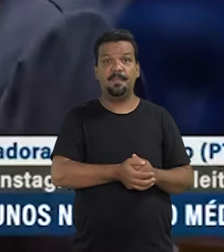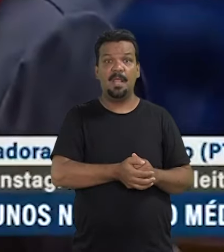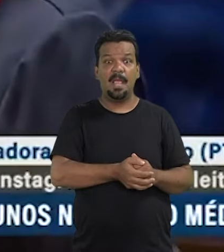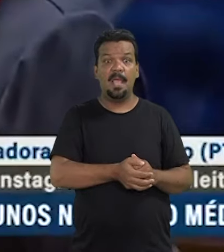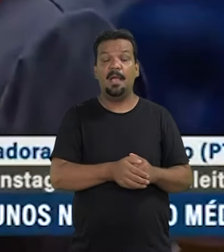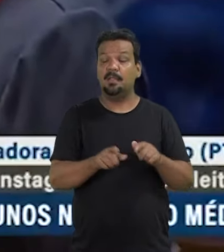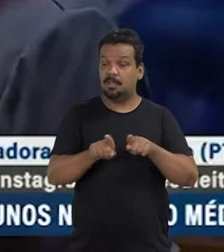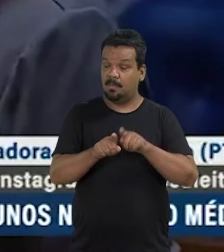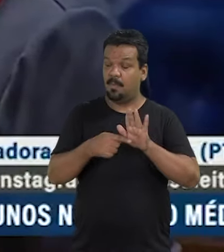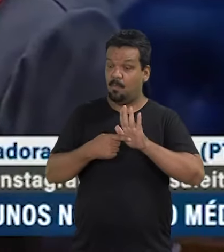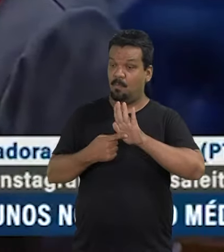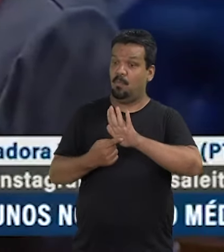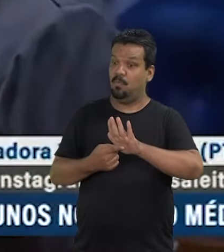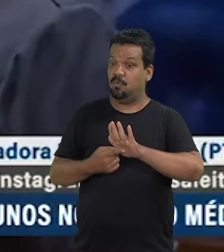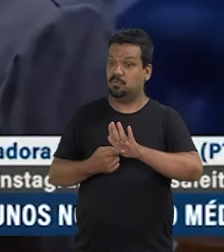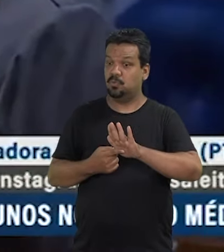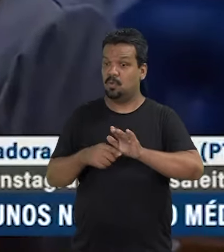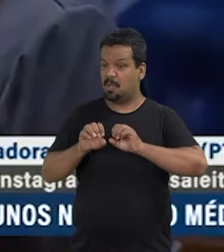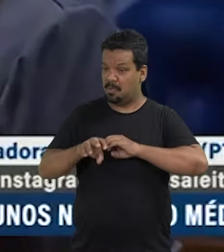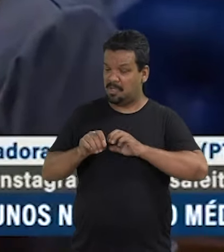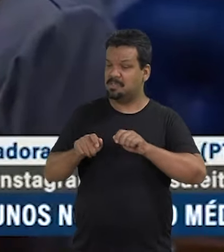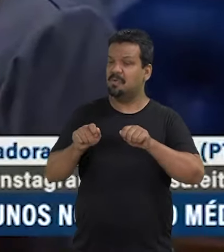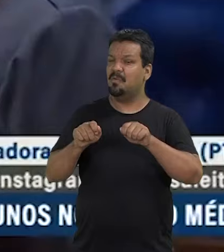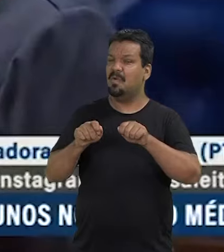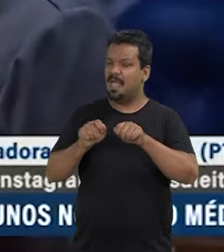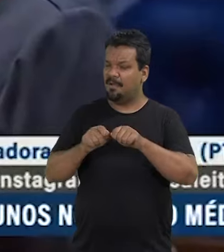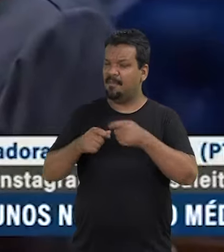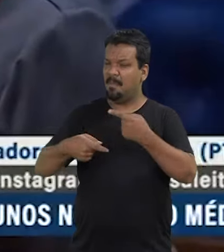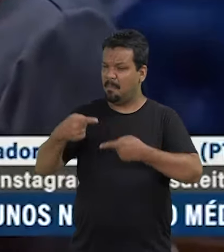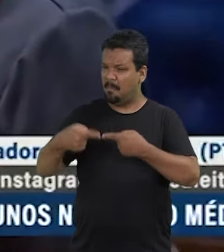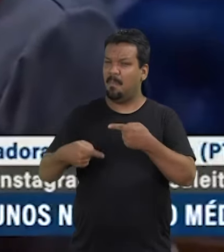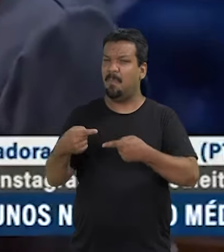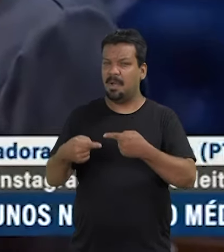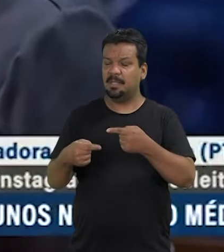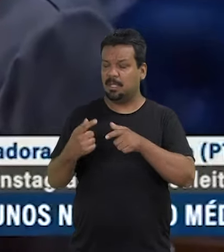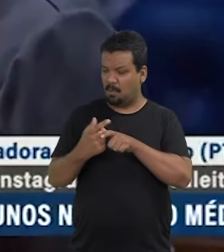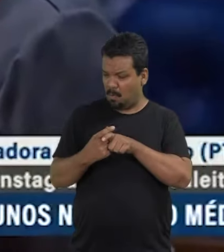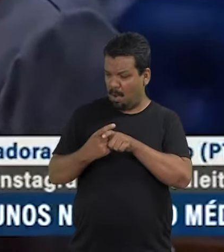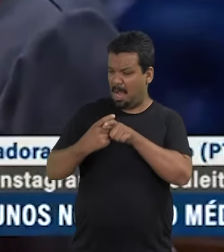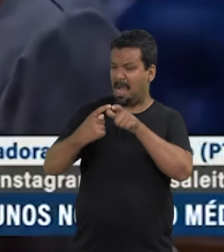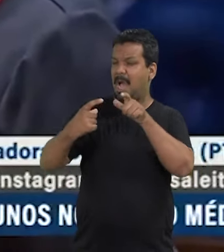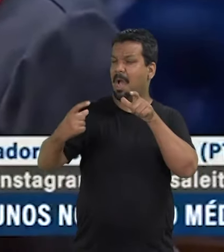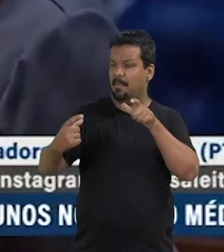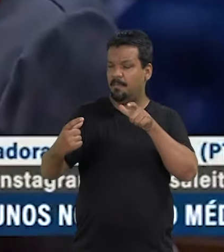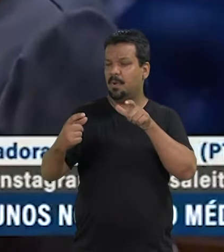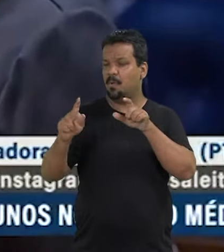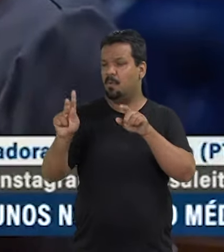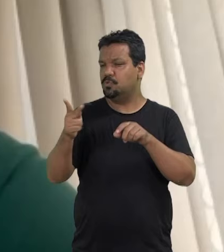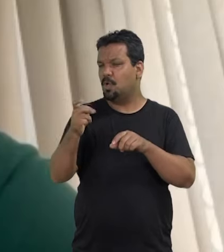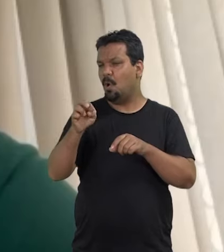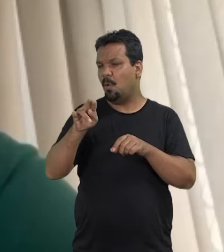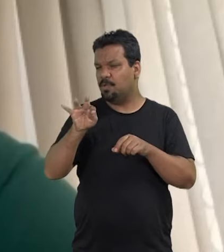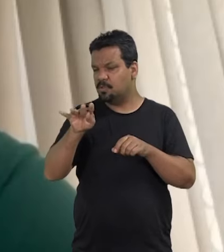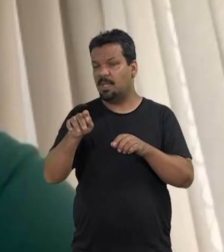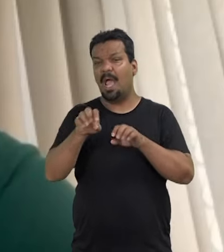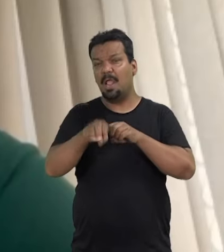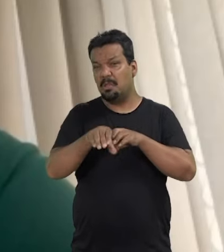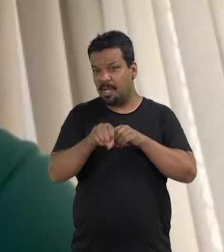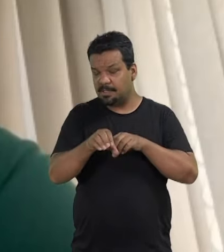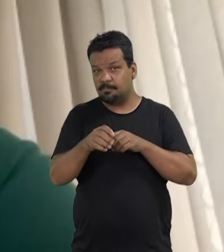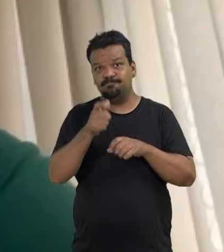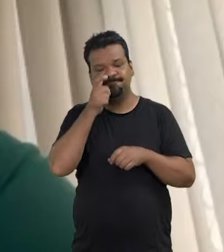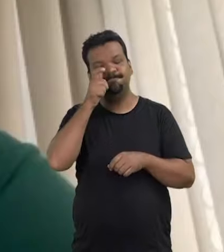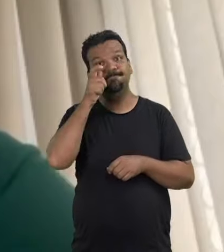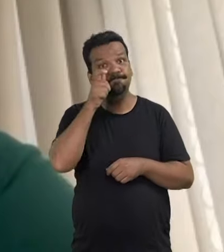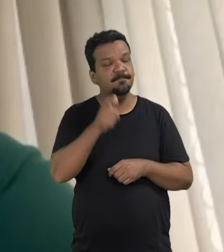A senadora revelou que a educação a levou a fazer política e que a política amplia os horizontes. A educação